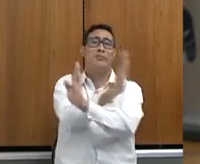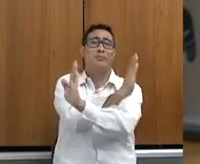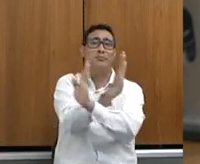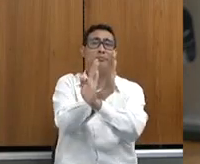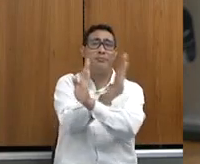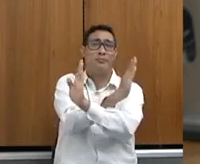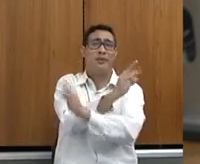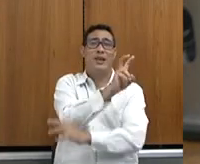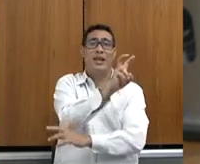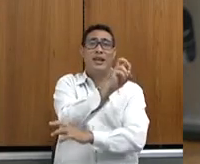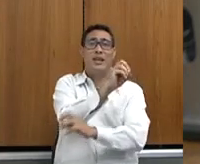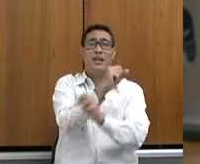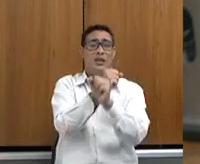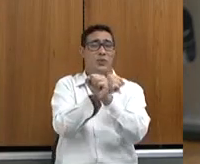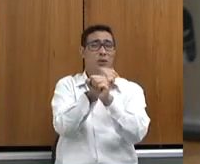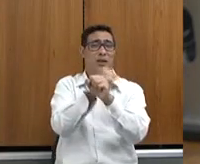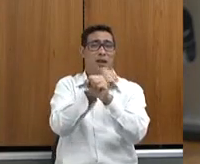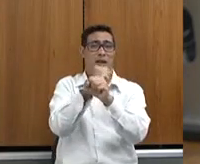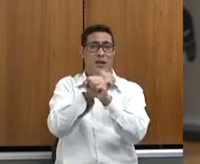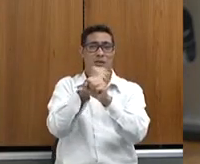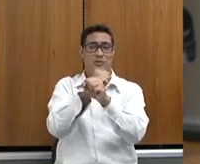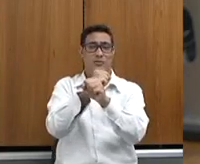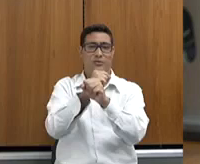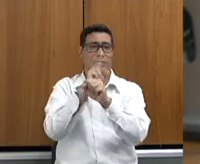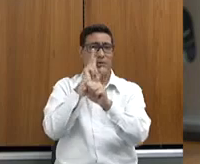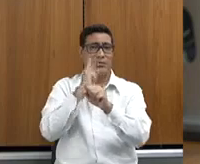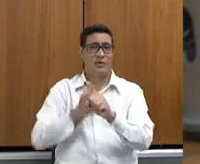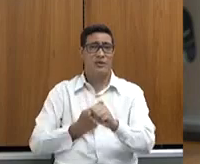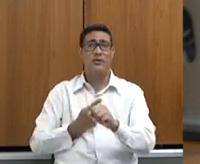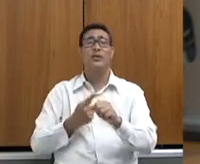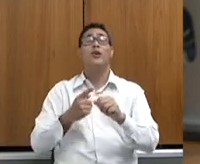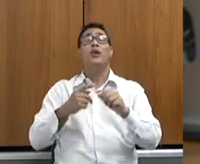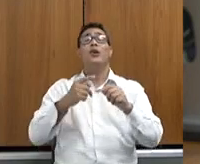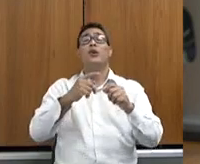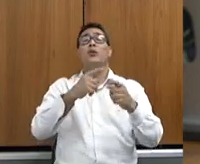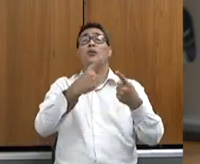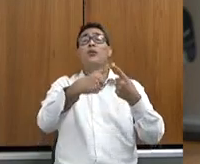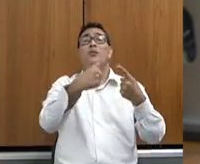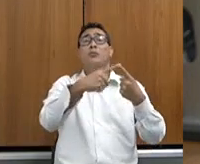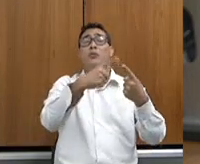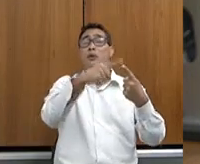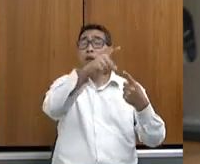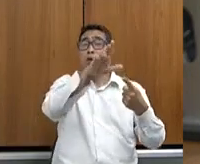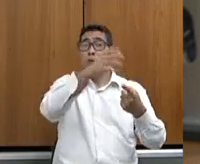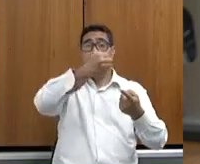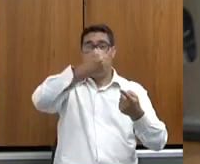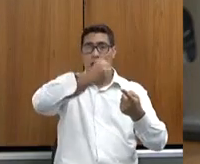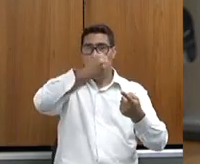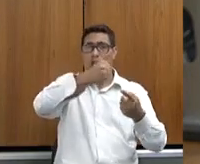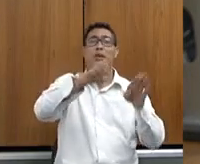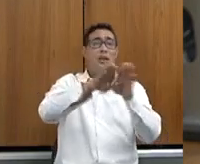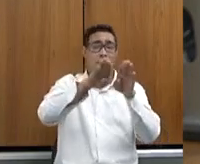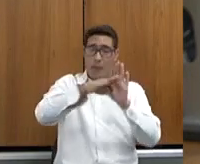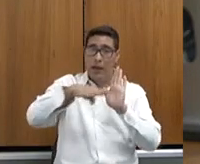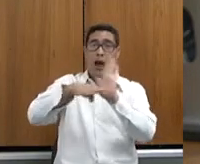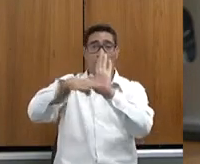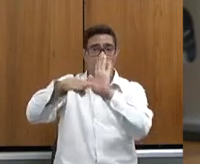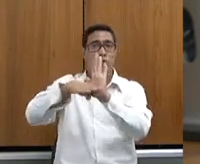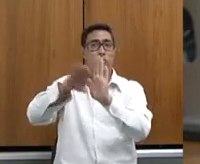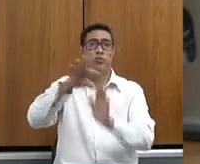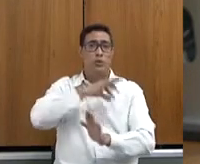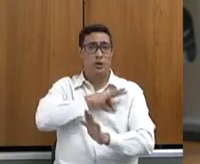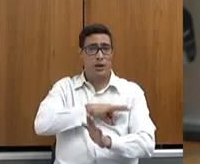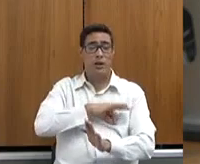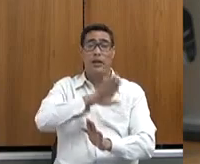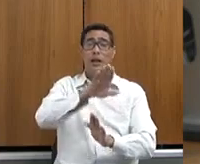conheço. E era importante, porque o leite distribui renda também. E aí você vê o que está acontecendo. O produtor estava vendendo